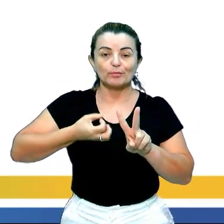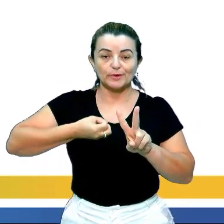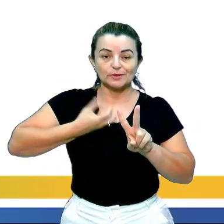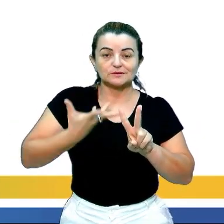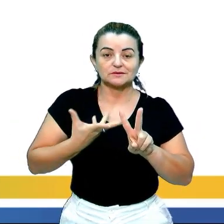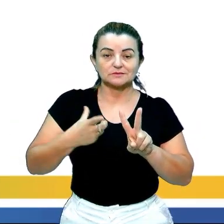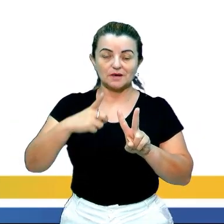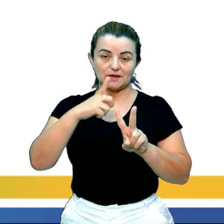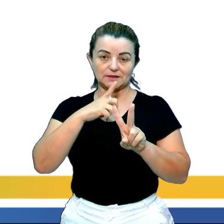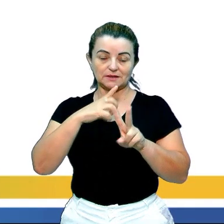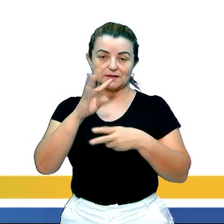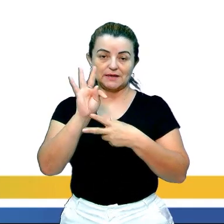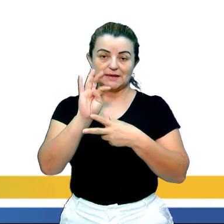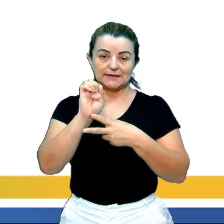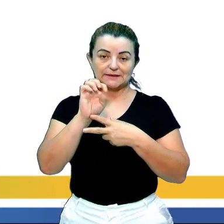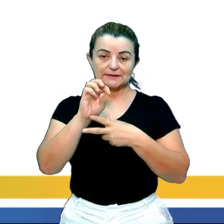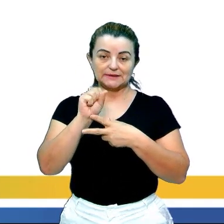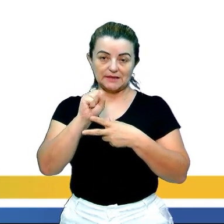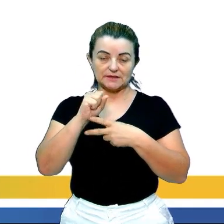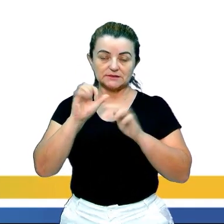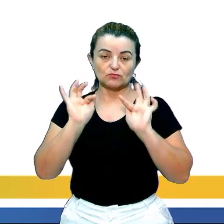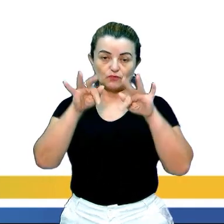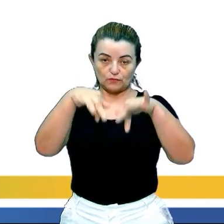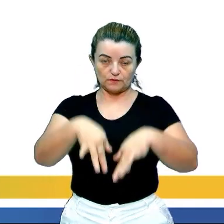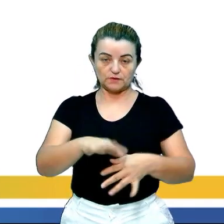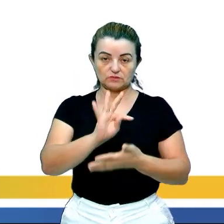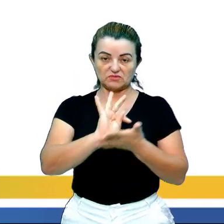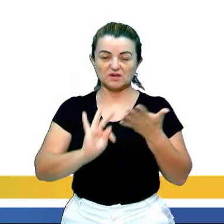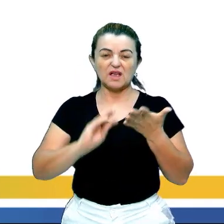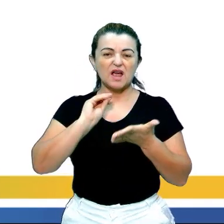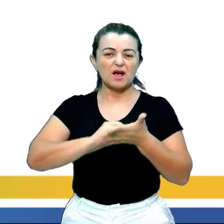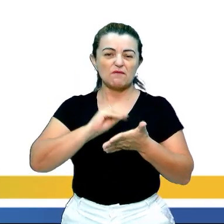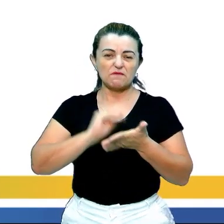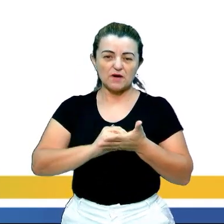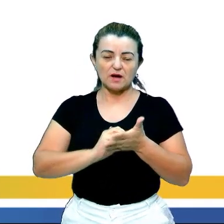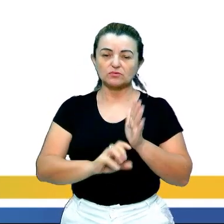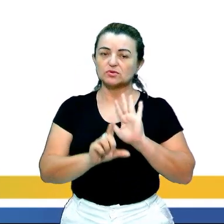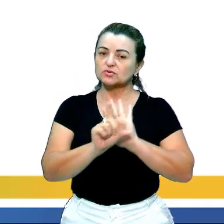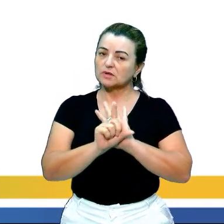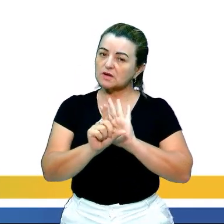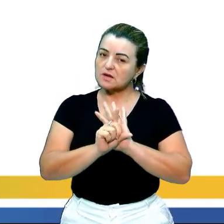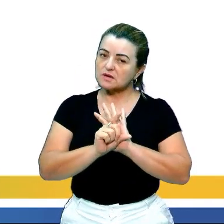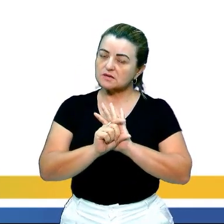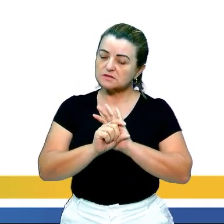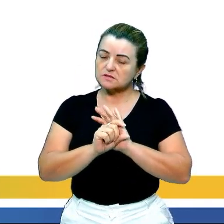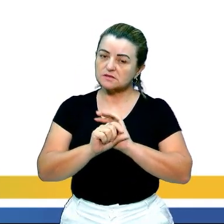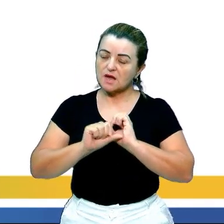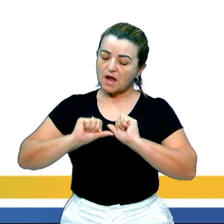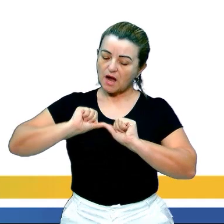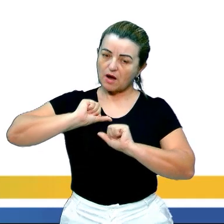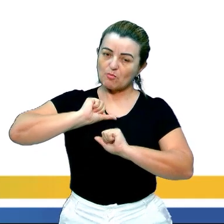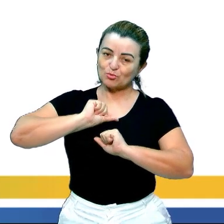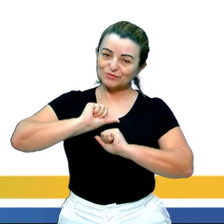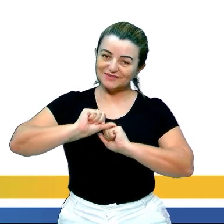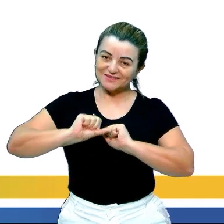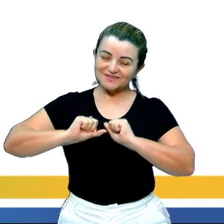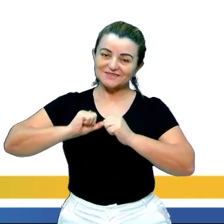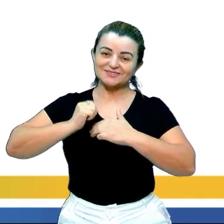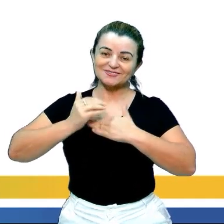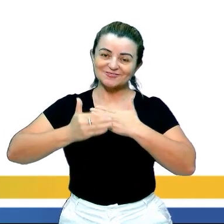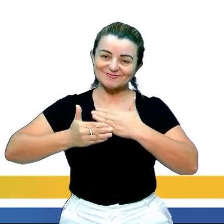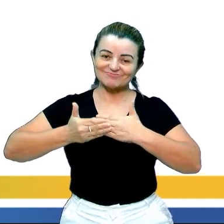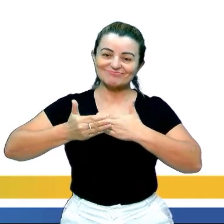tese está aí no final do texto, né? A insuficiência de leis, a mudança da mentalidade. Então ela foi brilhante,